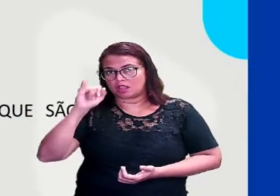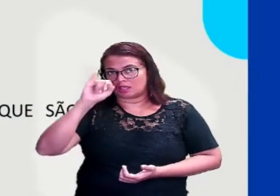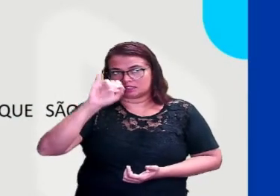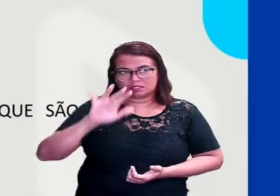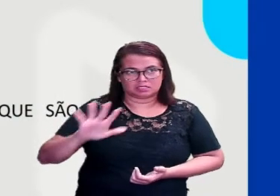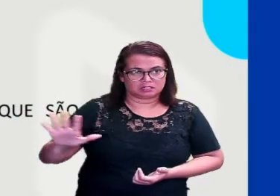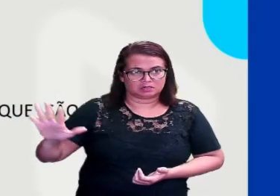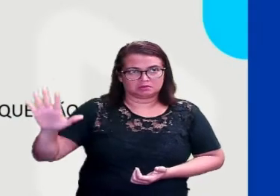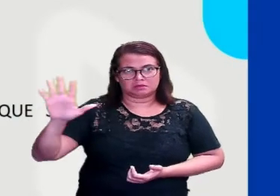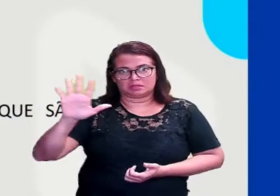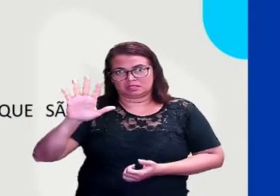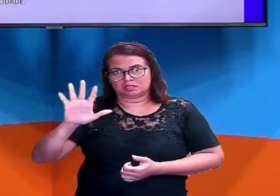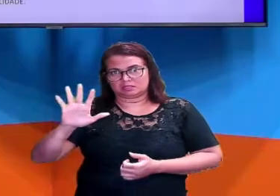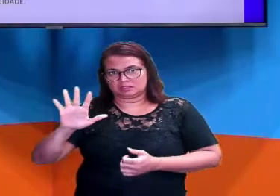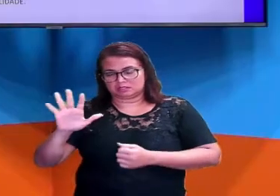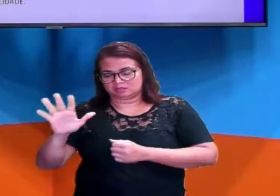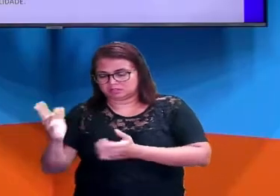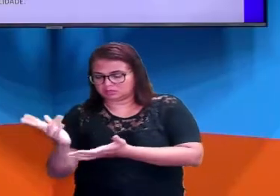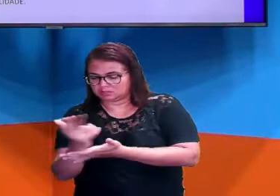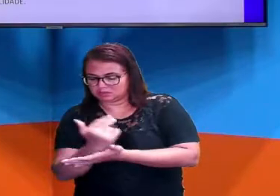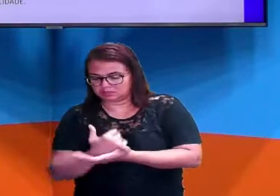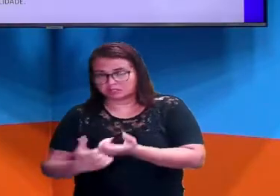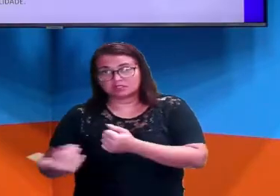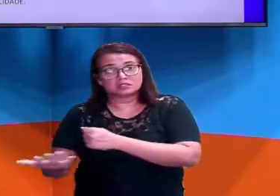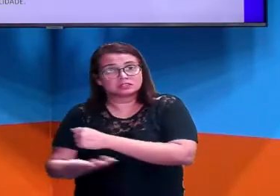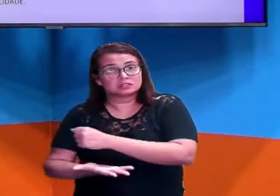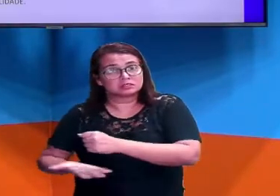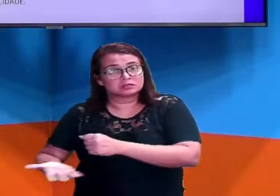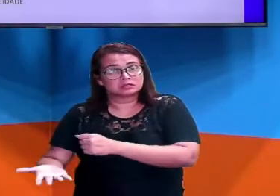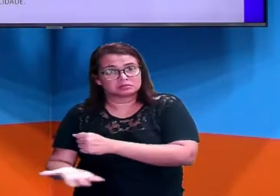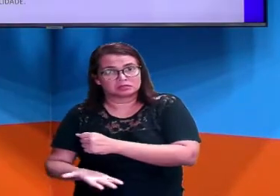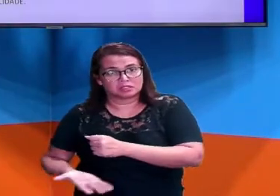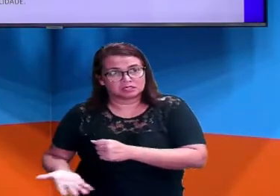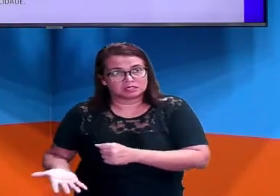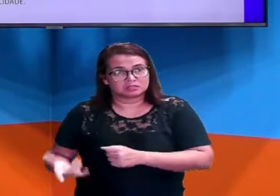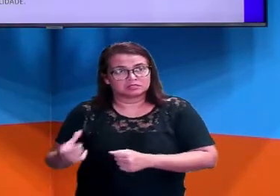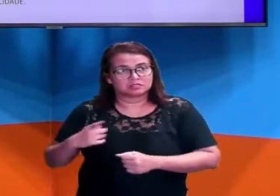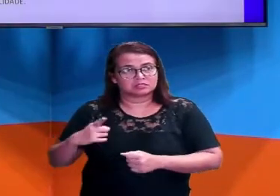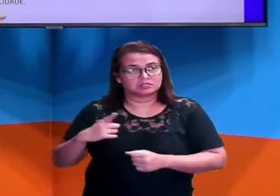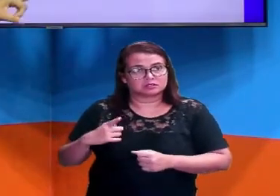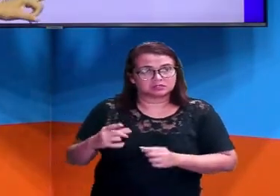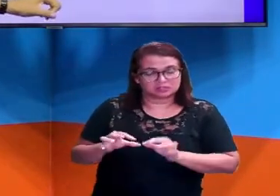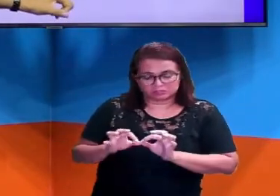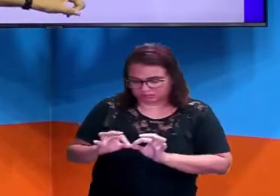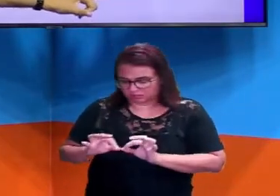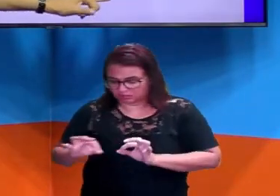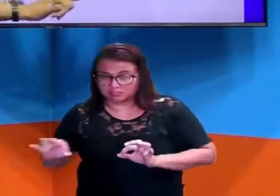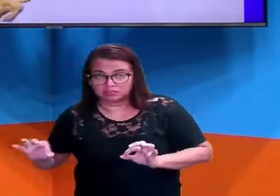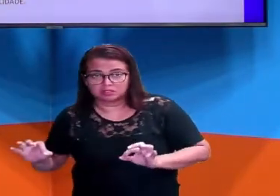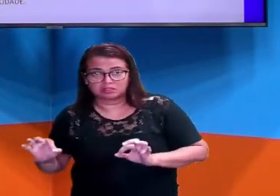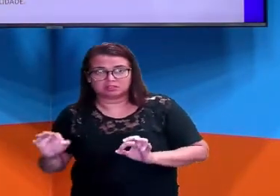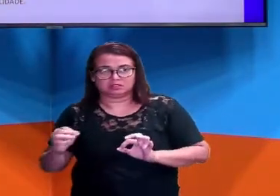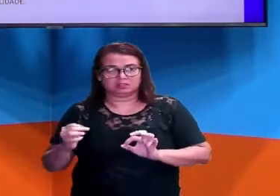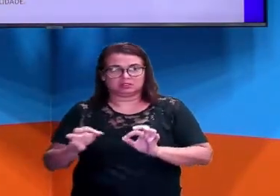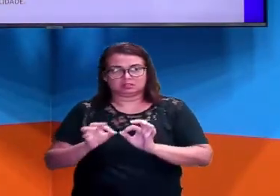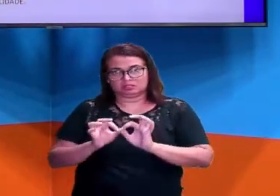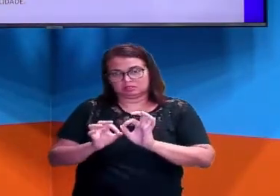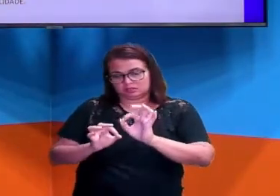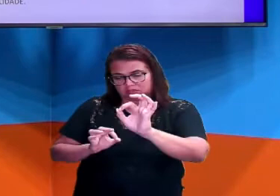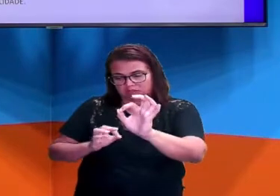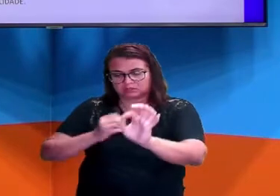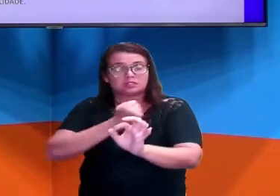da planta baixa. A gente pode perceber que ela é feita usando uma escala, linhas de dimensão que são